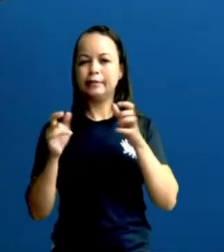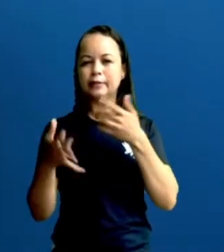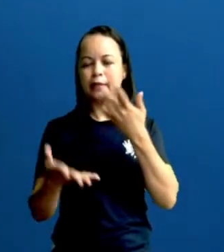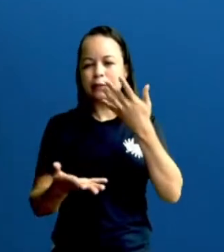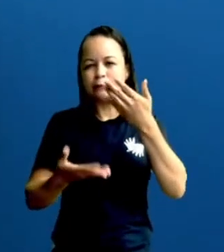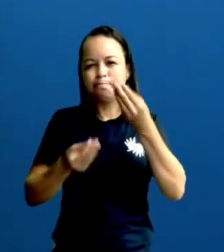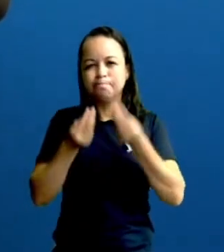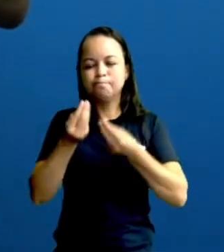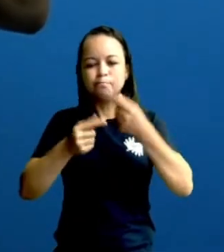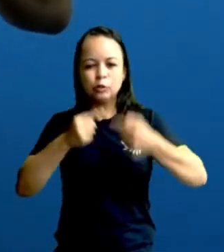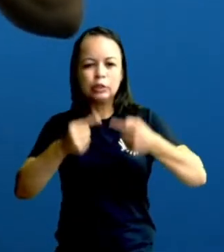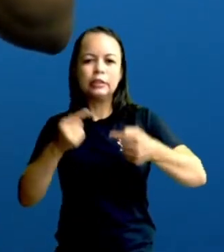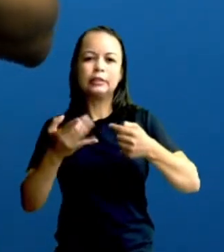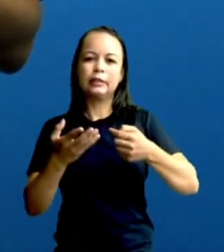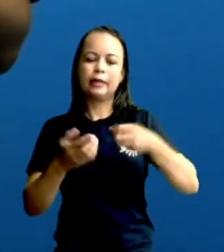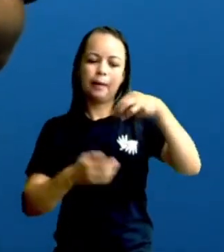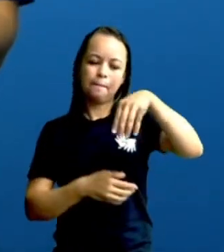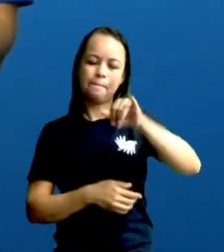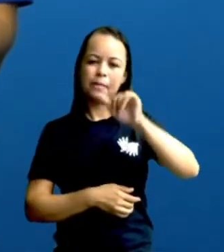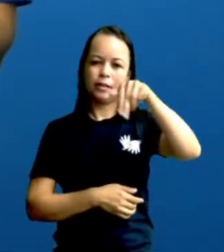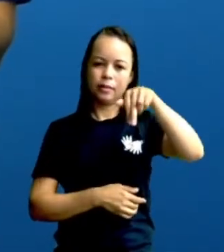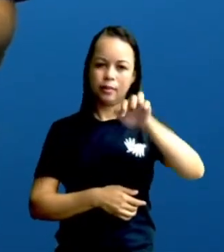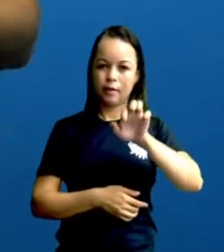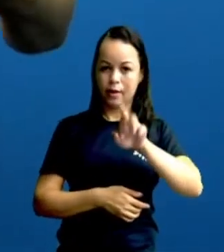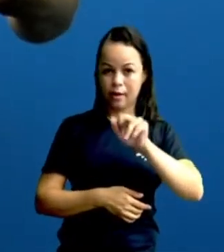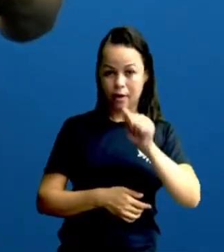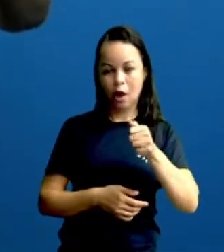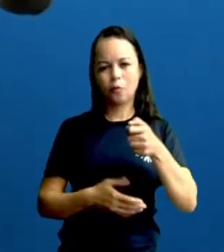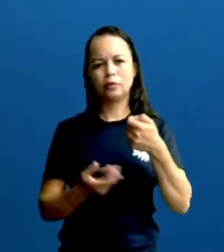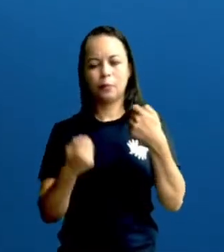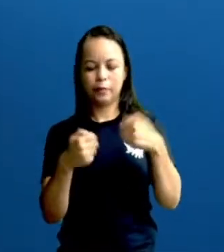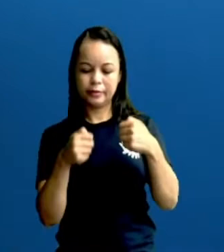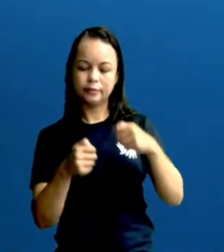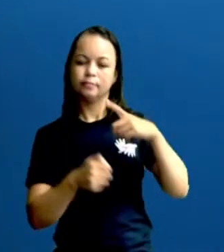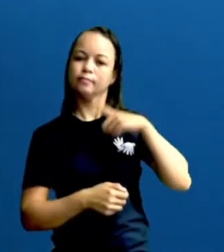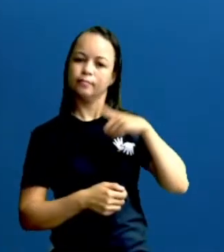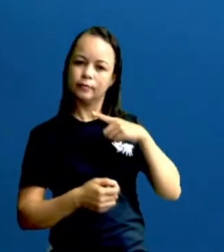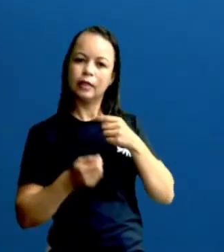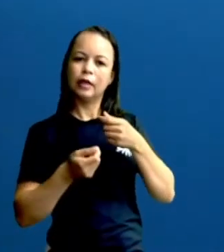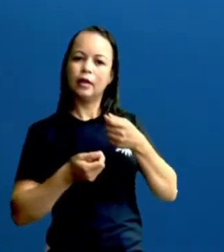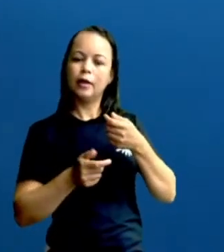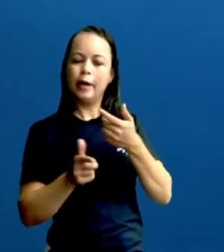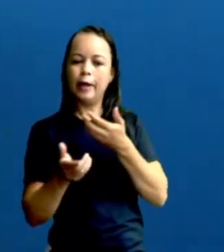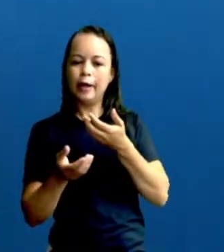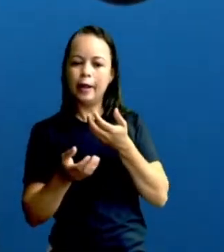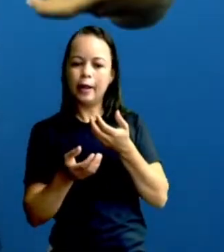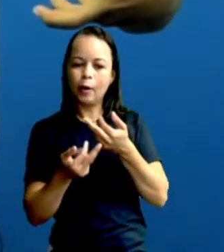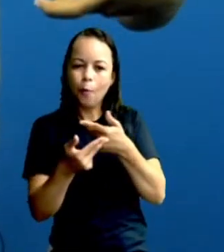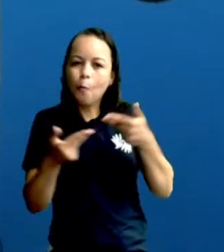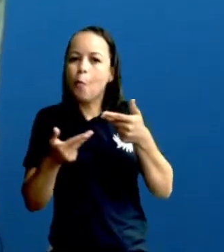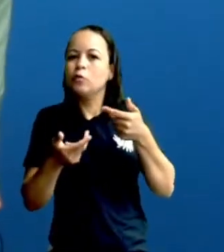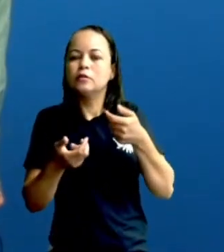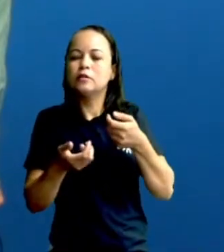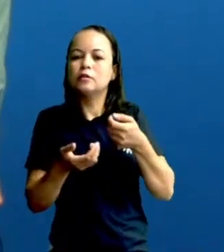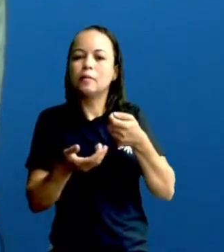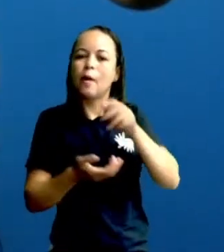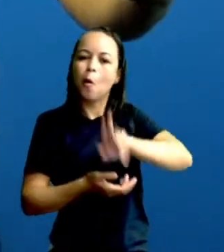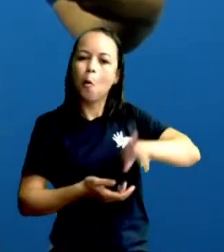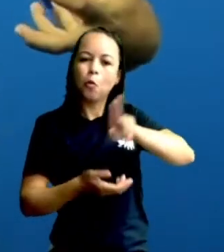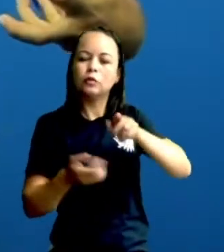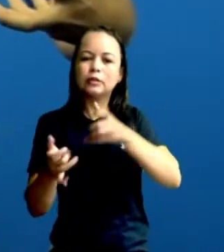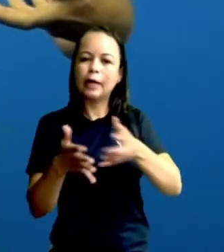Ou seja, tem uma legislação que ela seja devidamente aplicada. Ou seja, onde ela tenha legitimidade e tenha